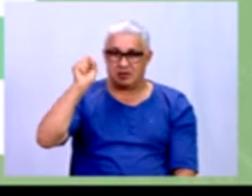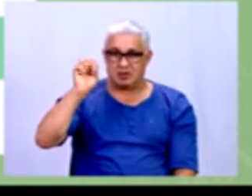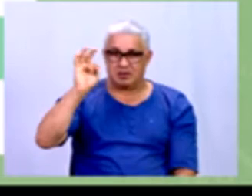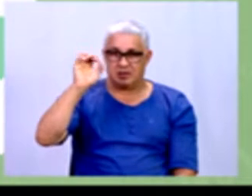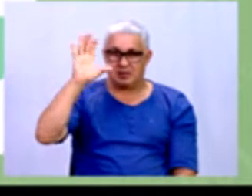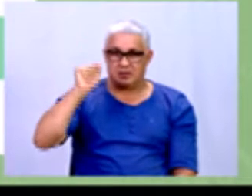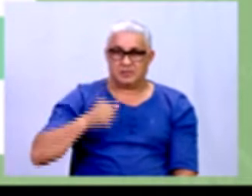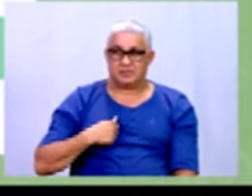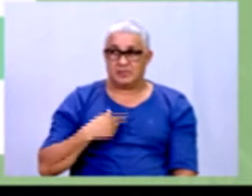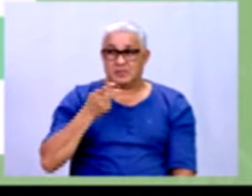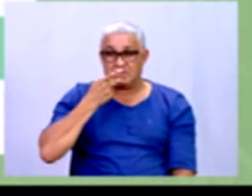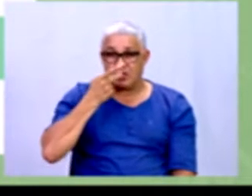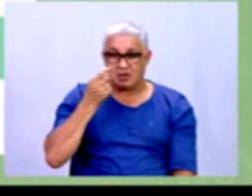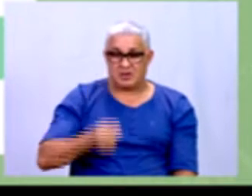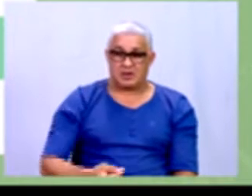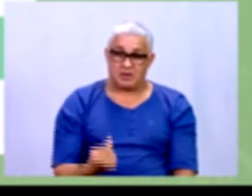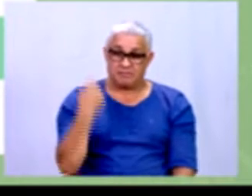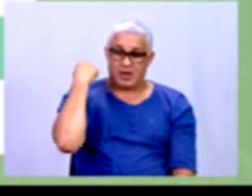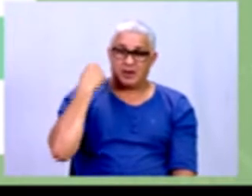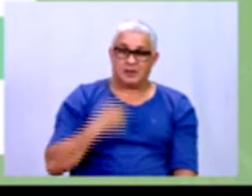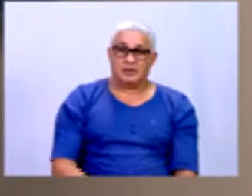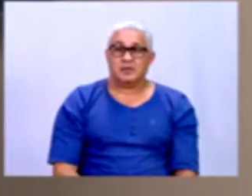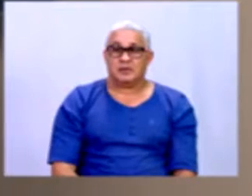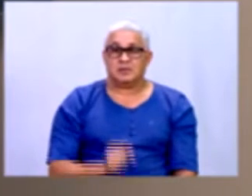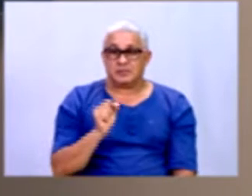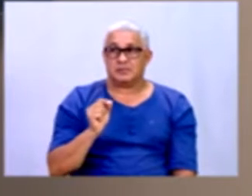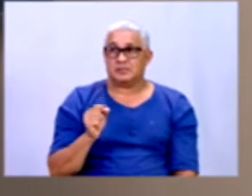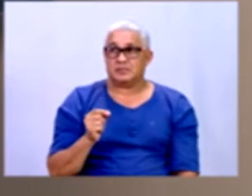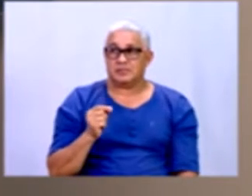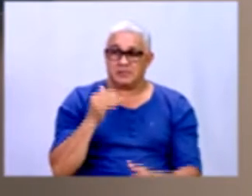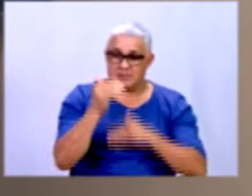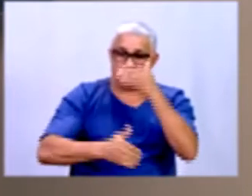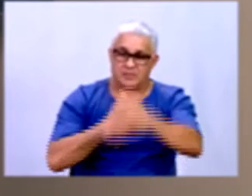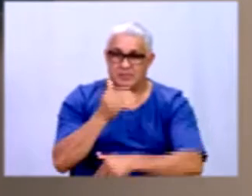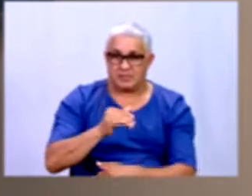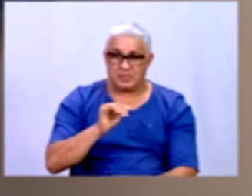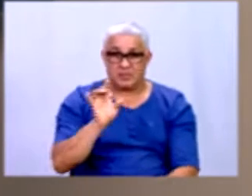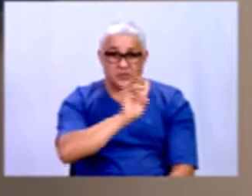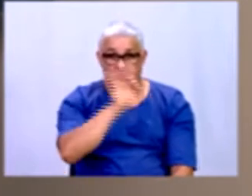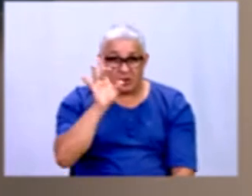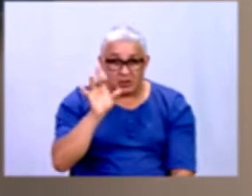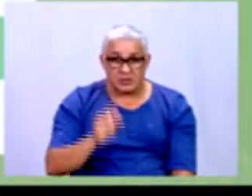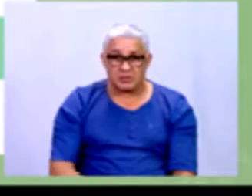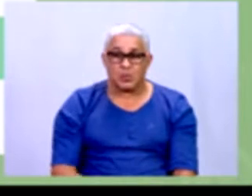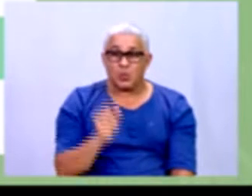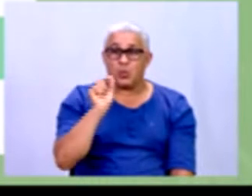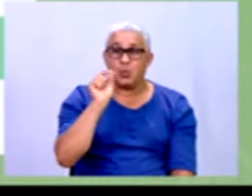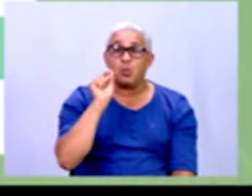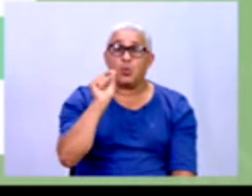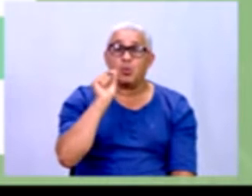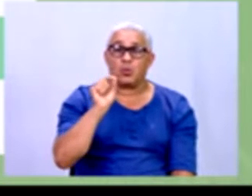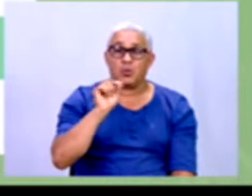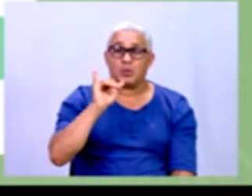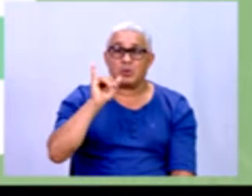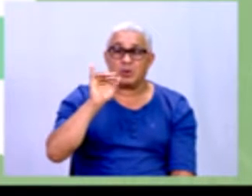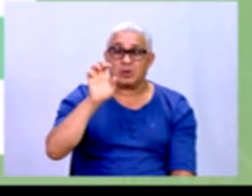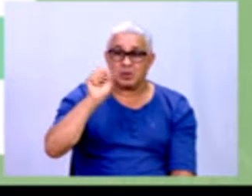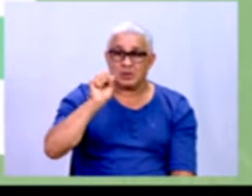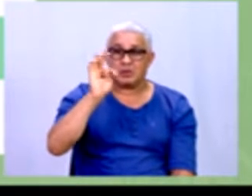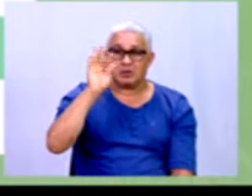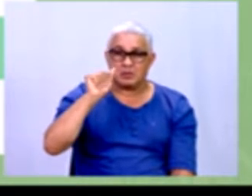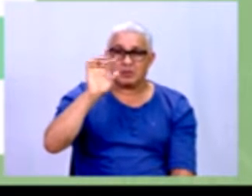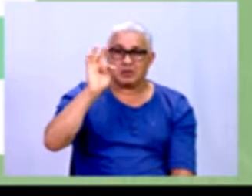Pessoal, eu acabei de falar para vocês que a estatística não é um processo isolado. Então, o que não é estatística? Conjunto de